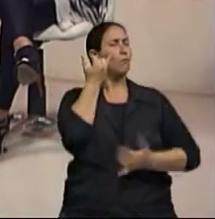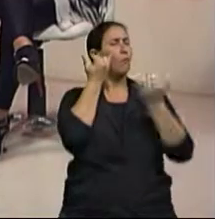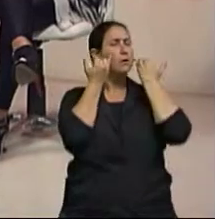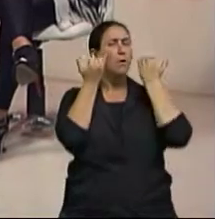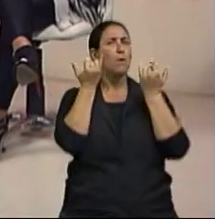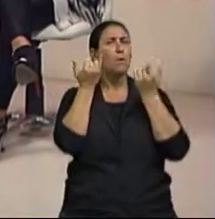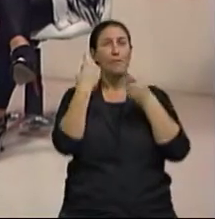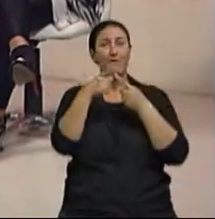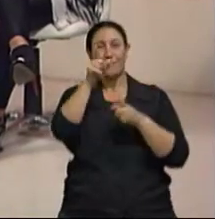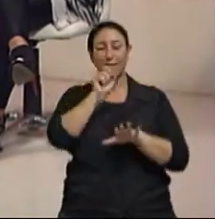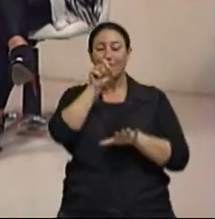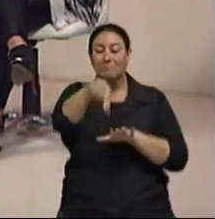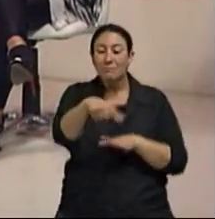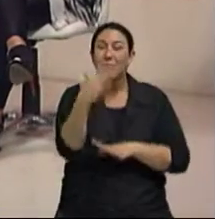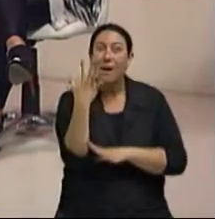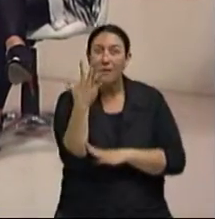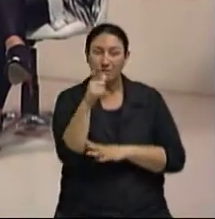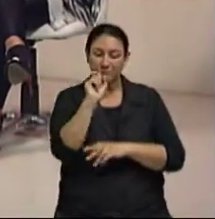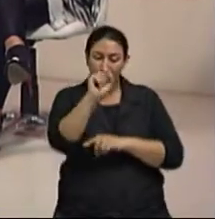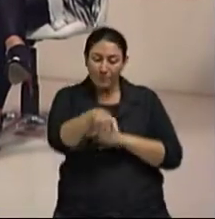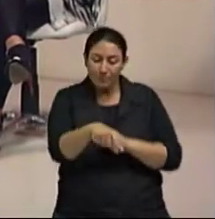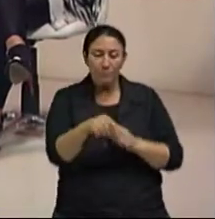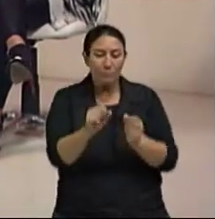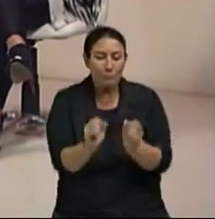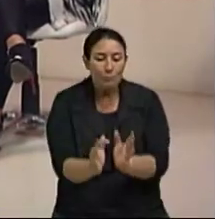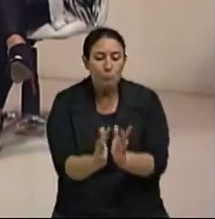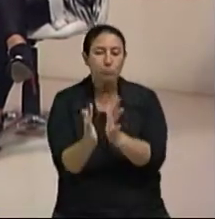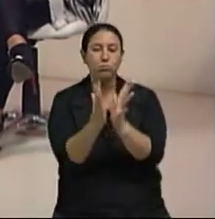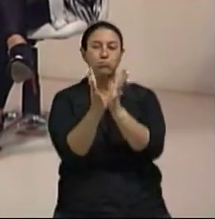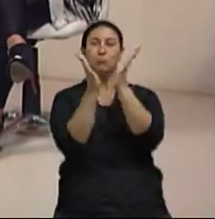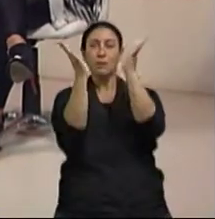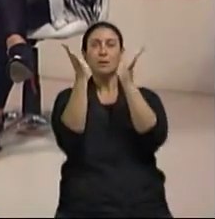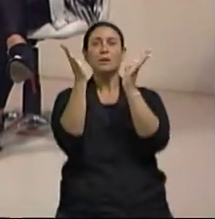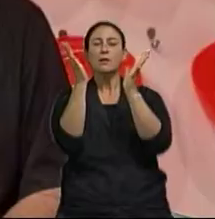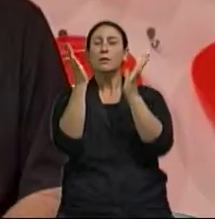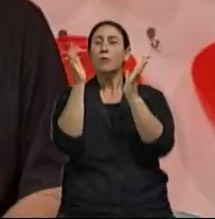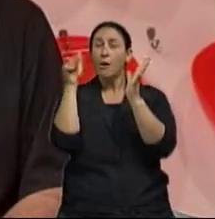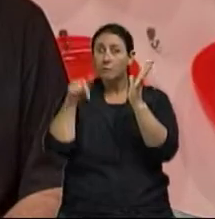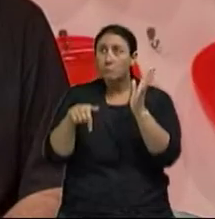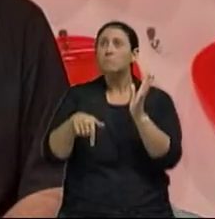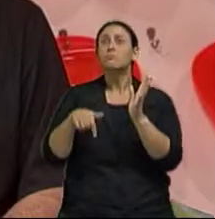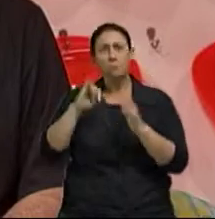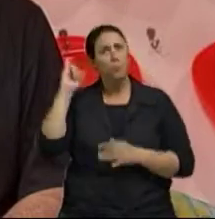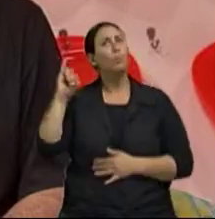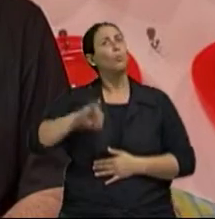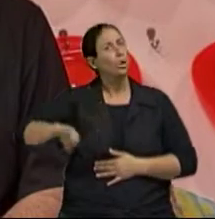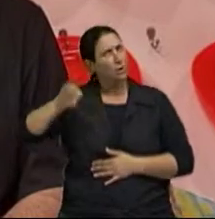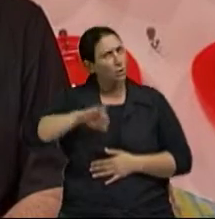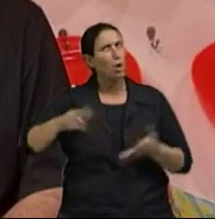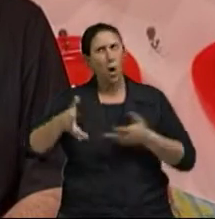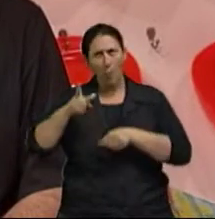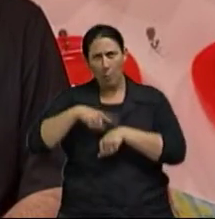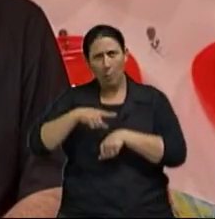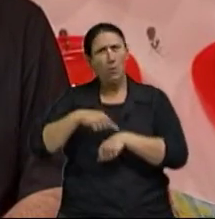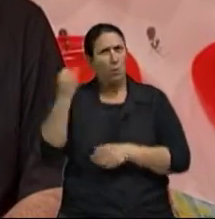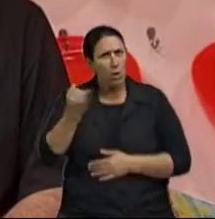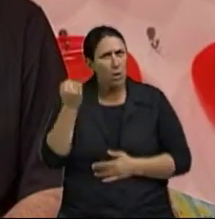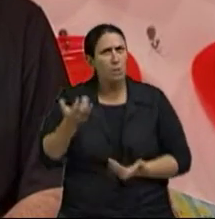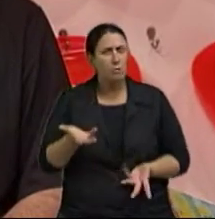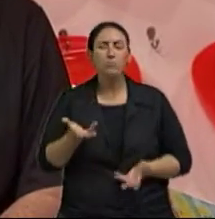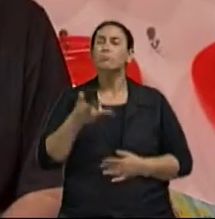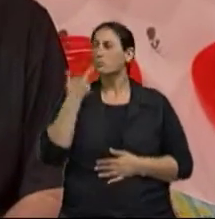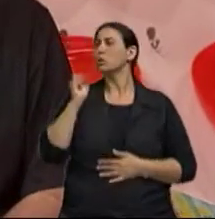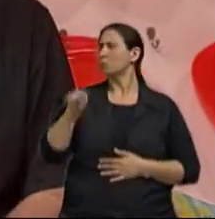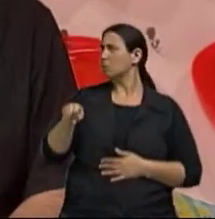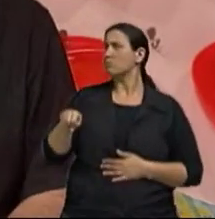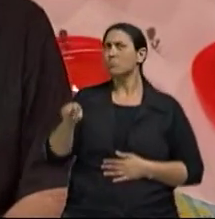plantar novas árvores, fazer reflorestamento Neste momento seria um bom caminho? Ah, é fundamental Porque